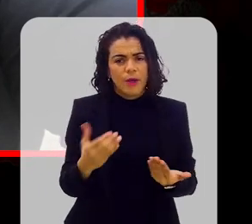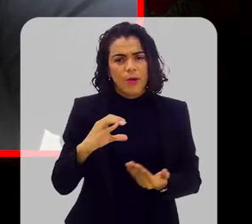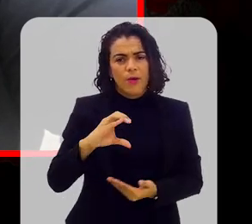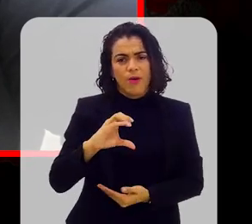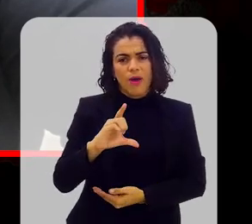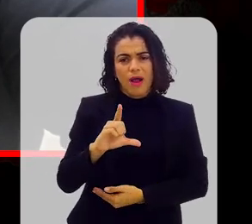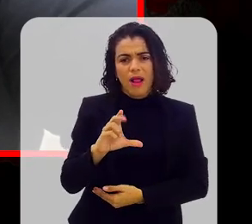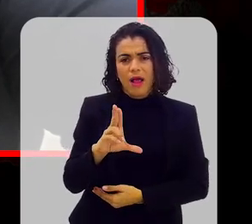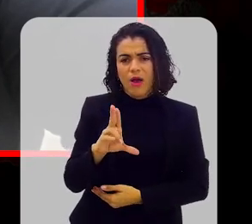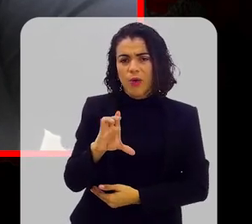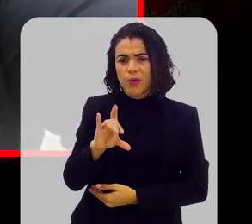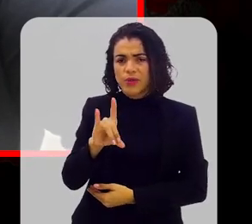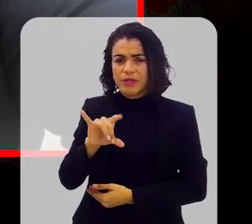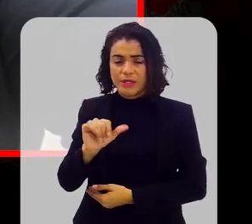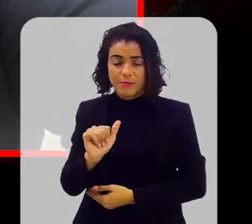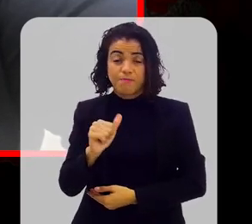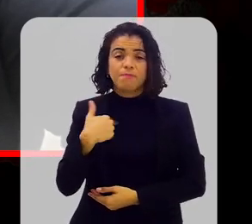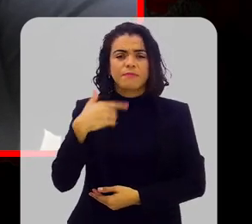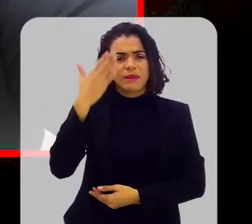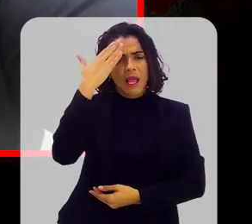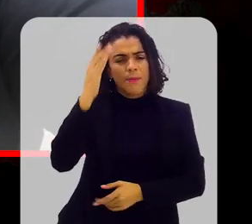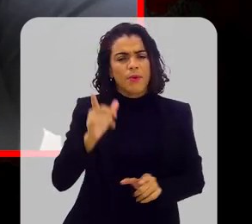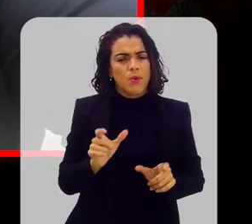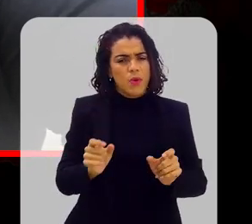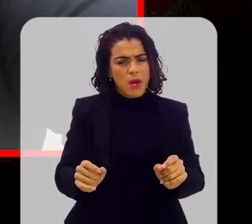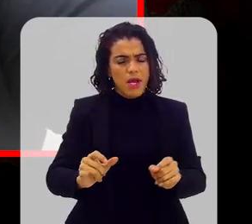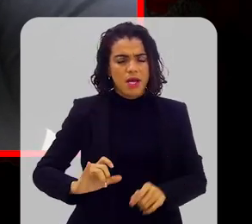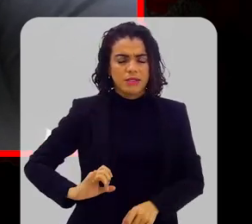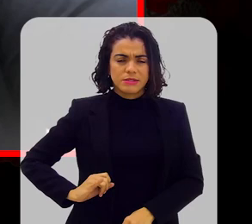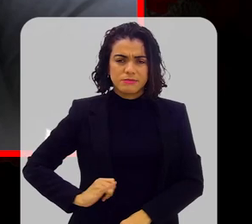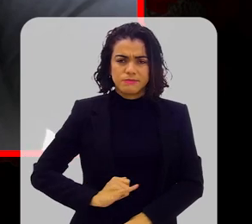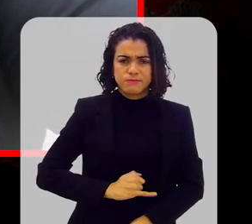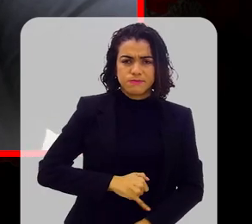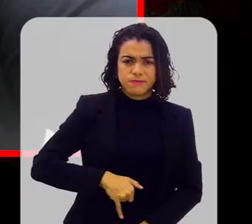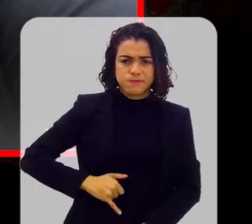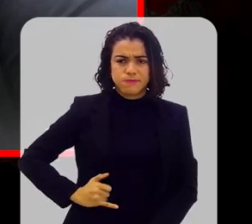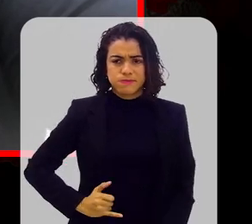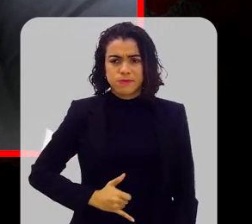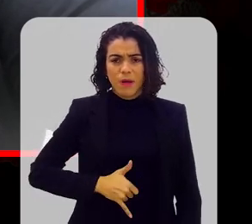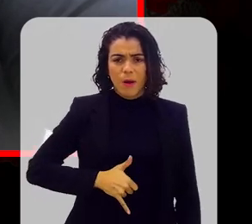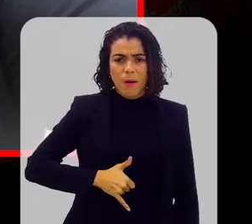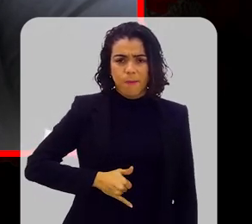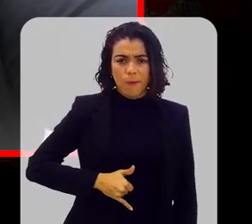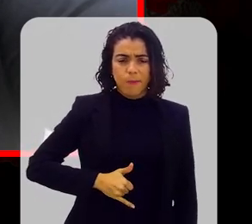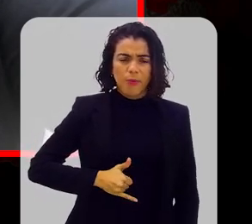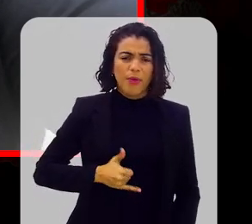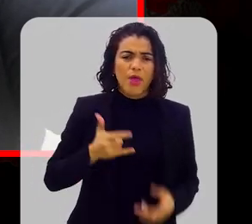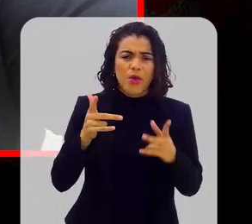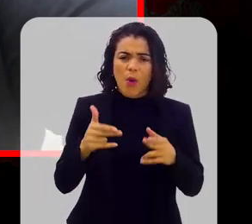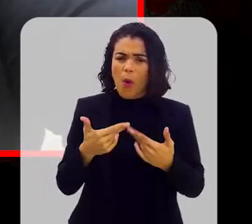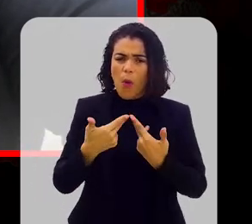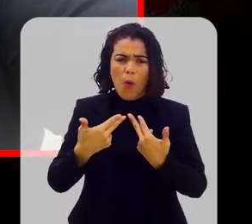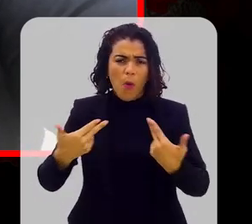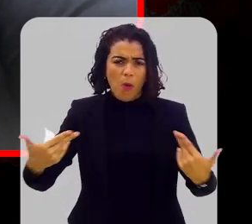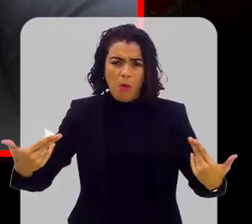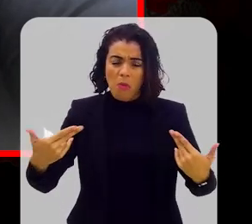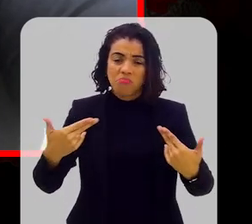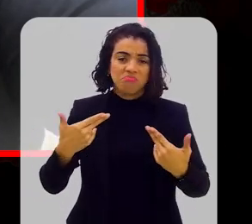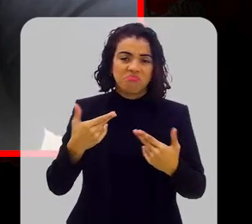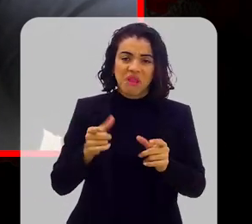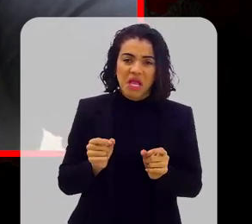sabe que o câncer polo-retal, ele, como qualquer neoplasia, na verdade,